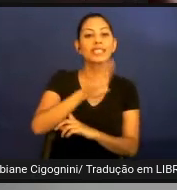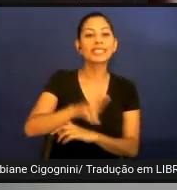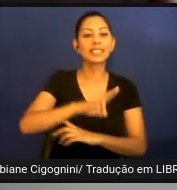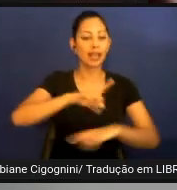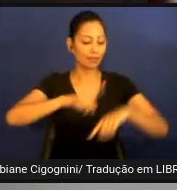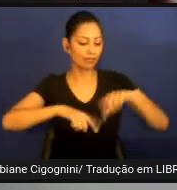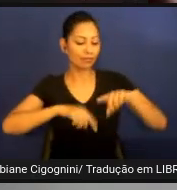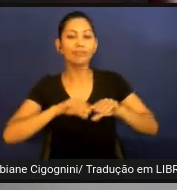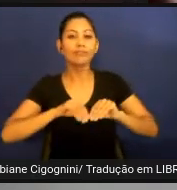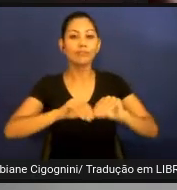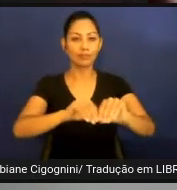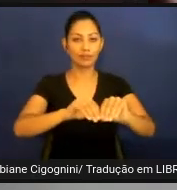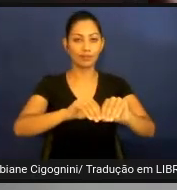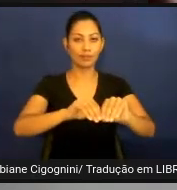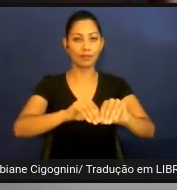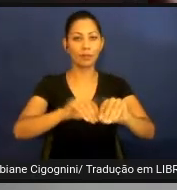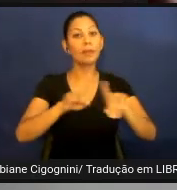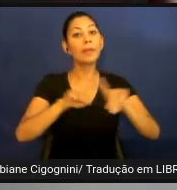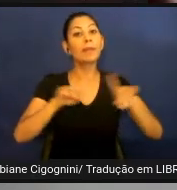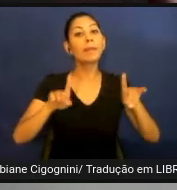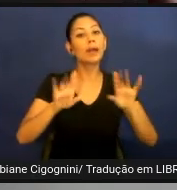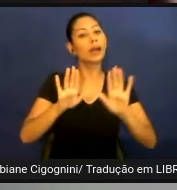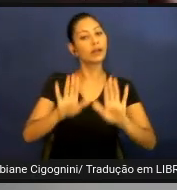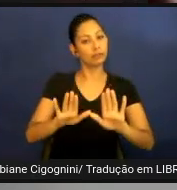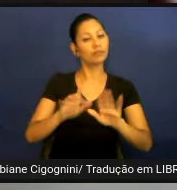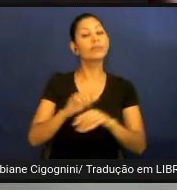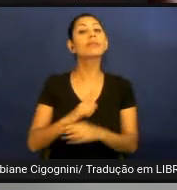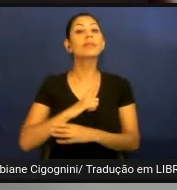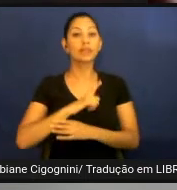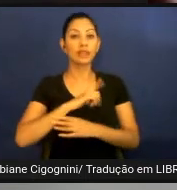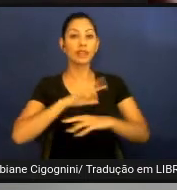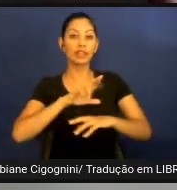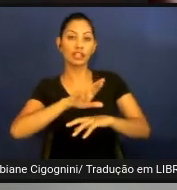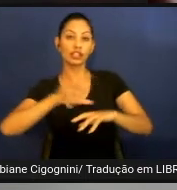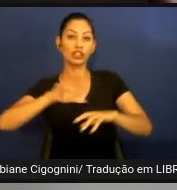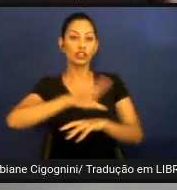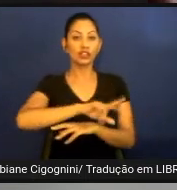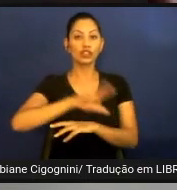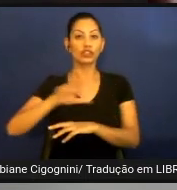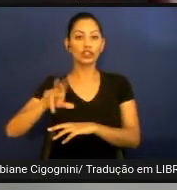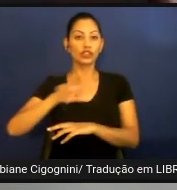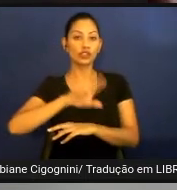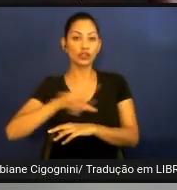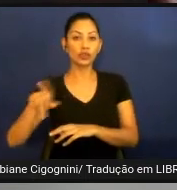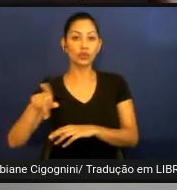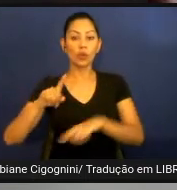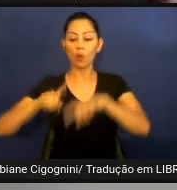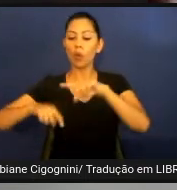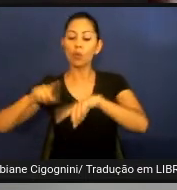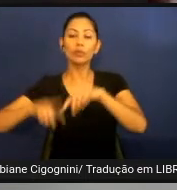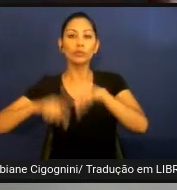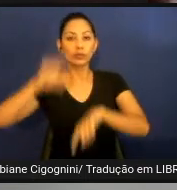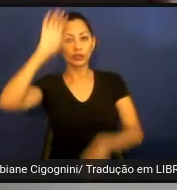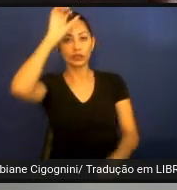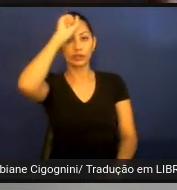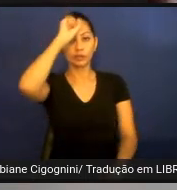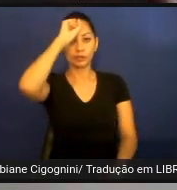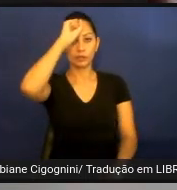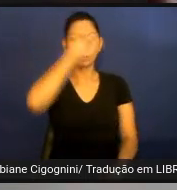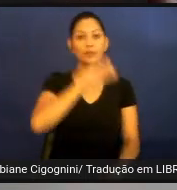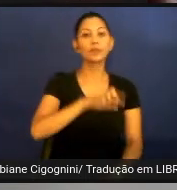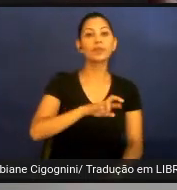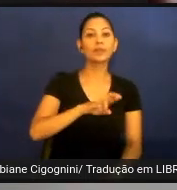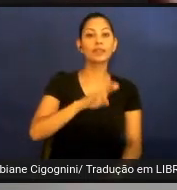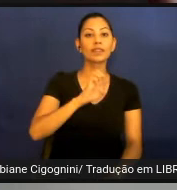Entretanto, há uma diferença entre os REDS e os objetos de aprendizagem, sendo que os REDS,